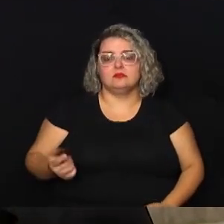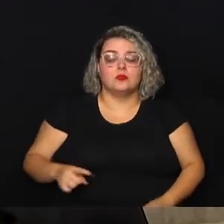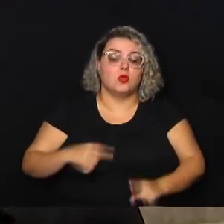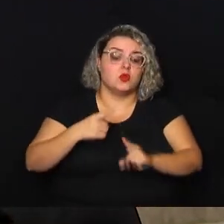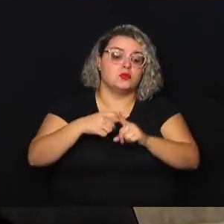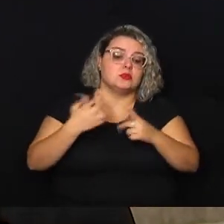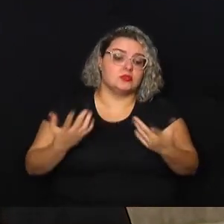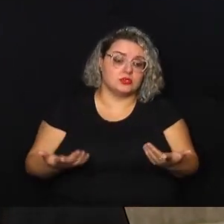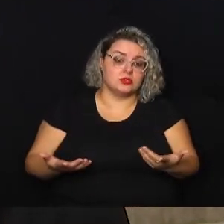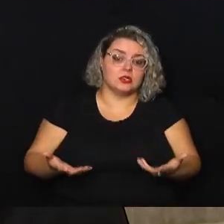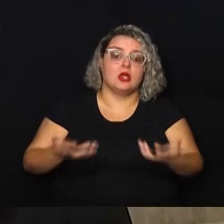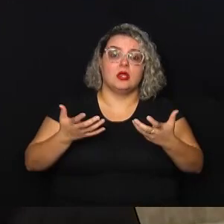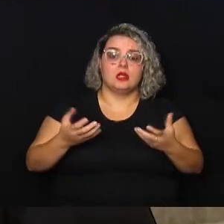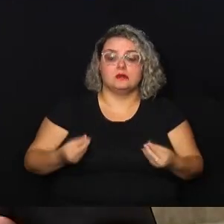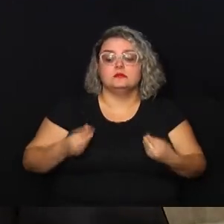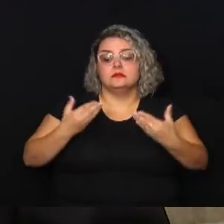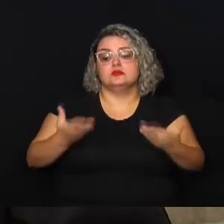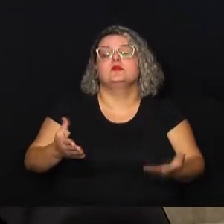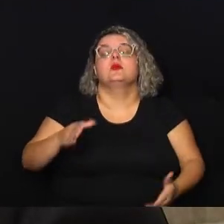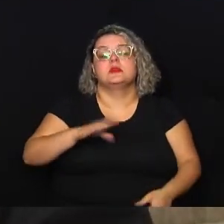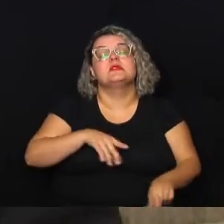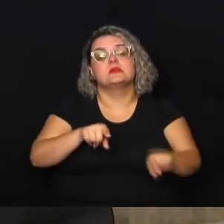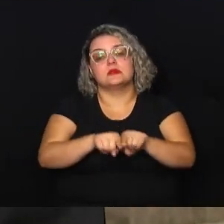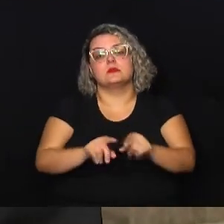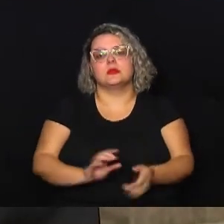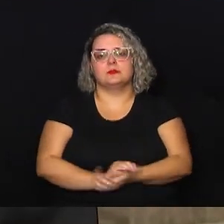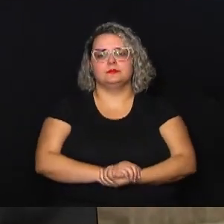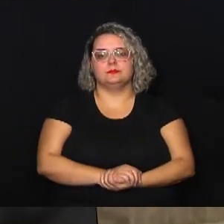positiva E a gente quer trazer aqui para Campinas também